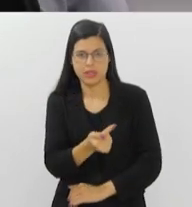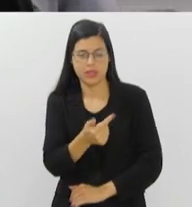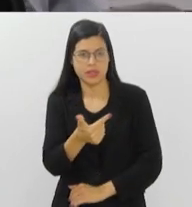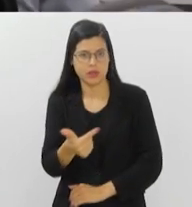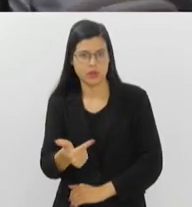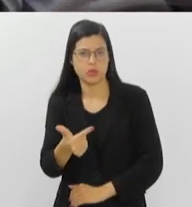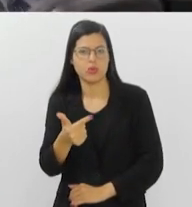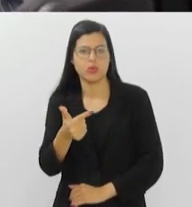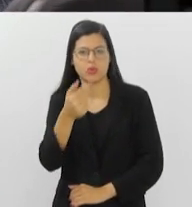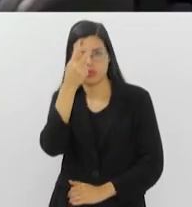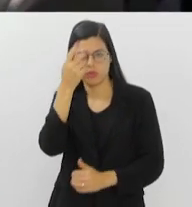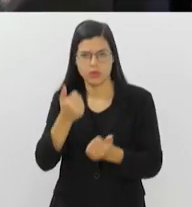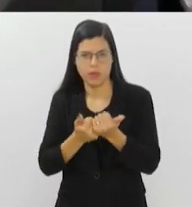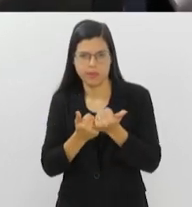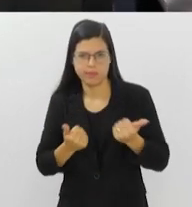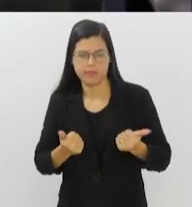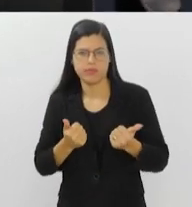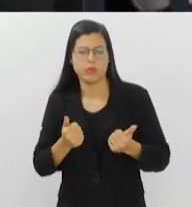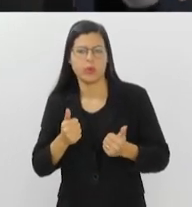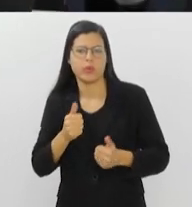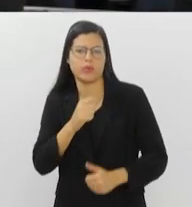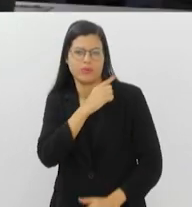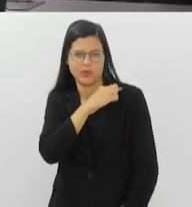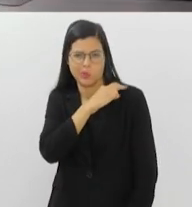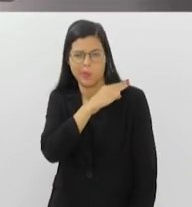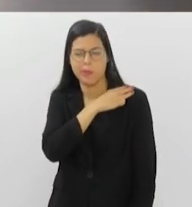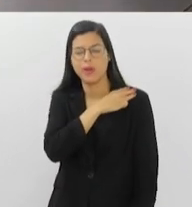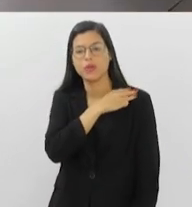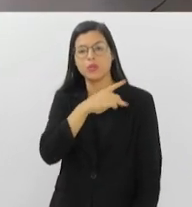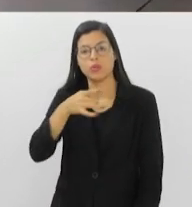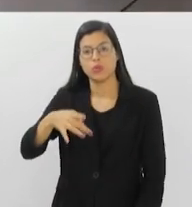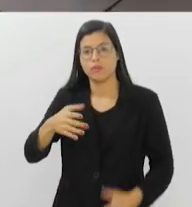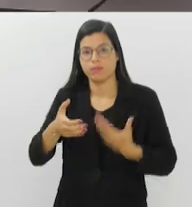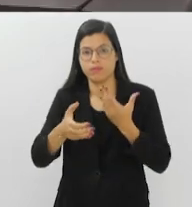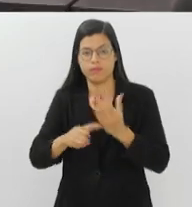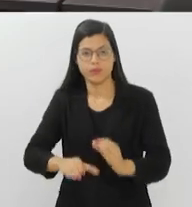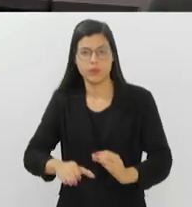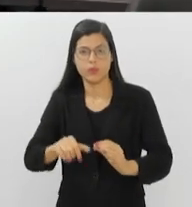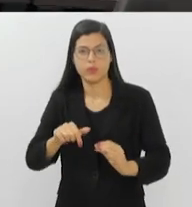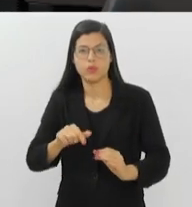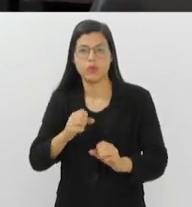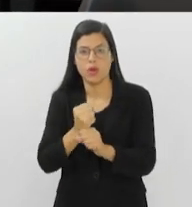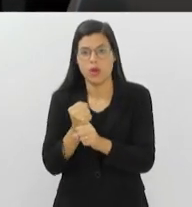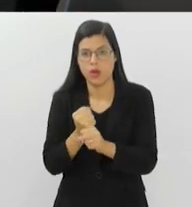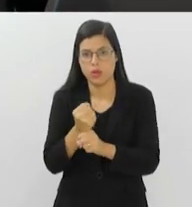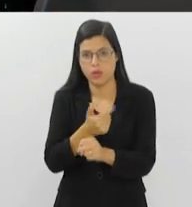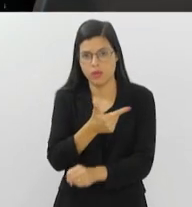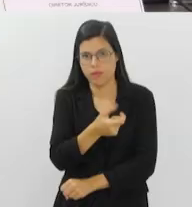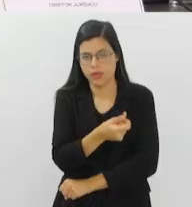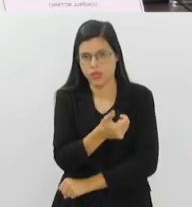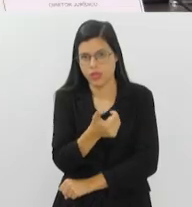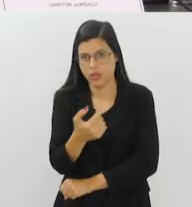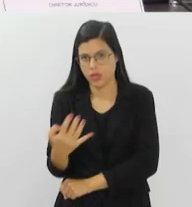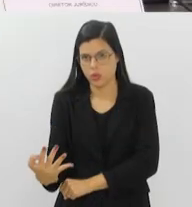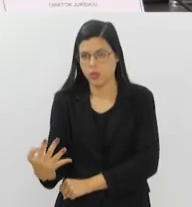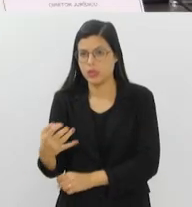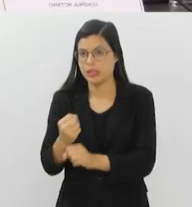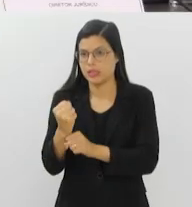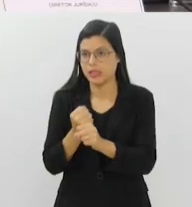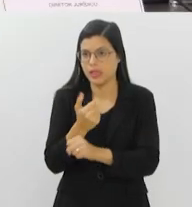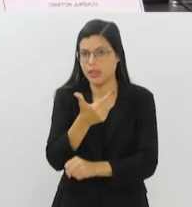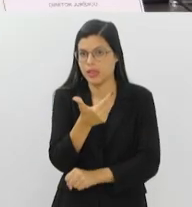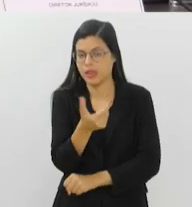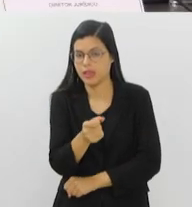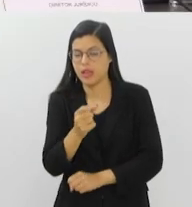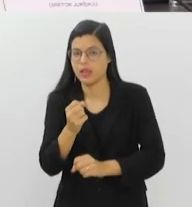assistentes com nível médio. O último concurso para servidores do órgão foi o de 2014. E nesses 10 anos,